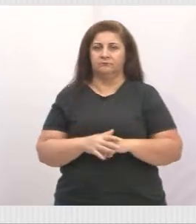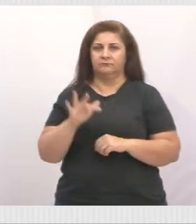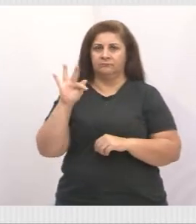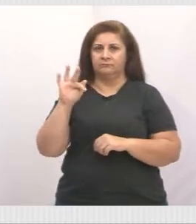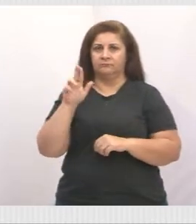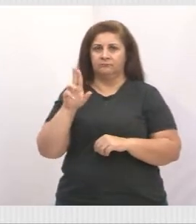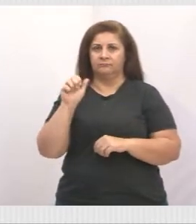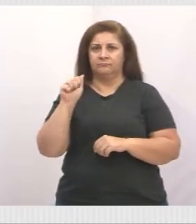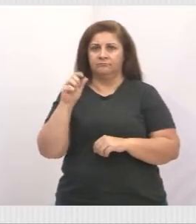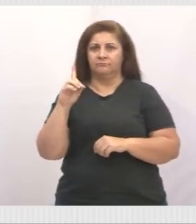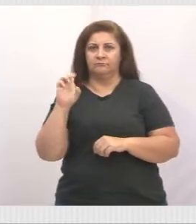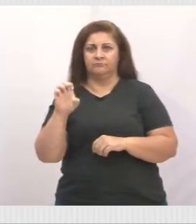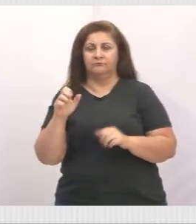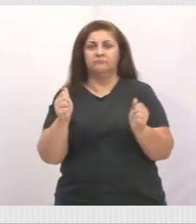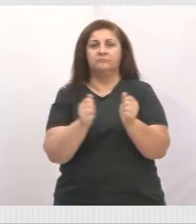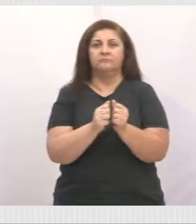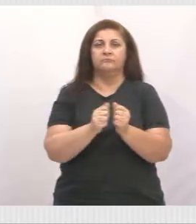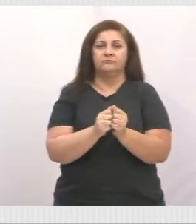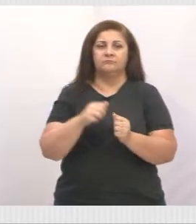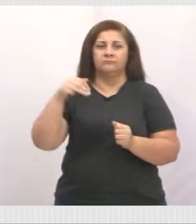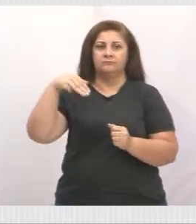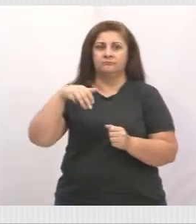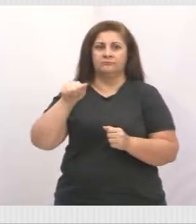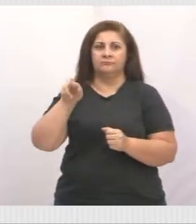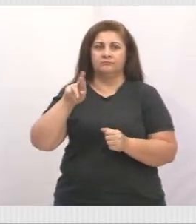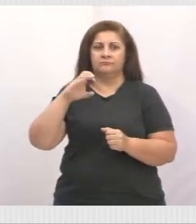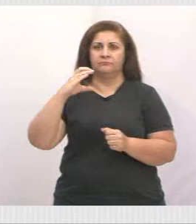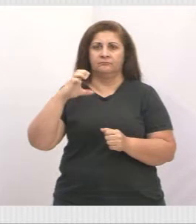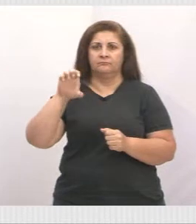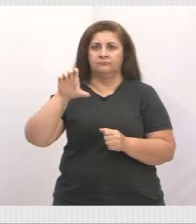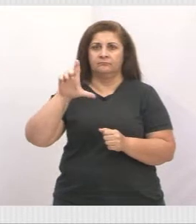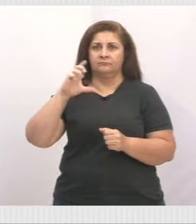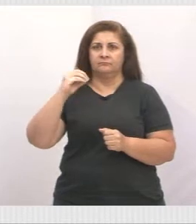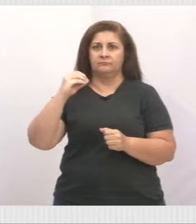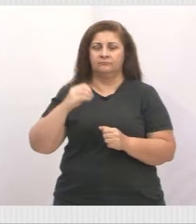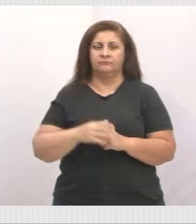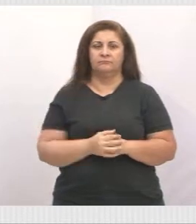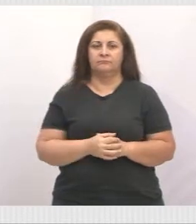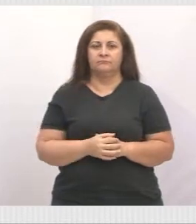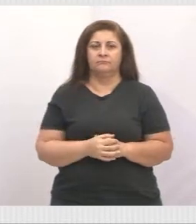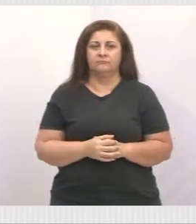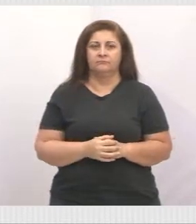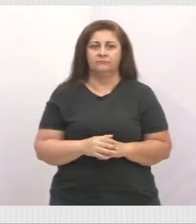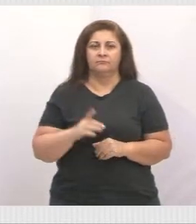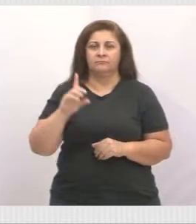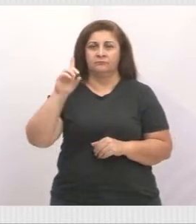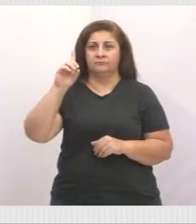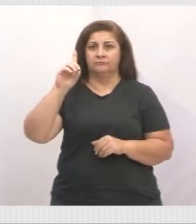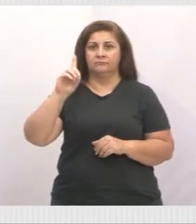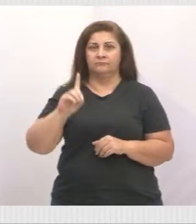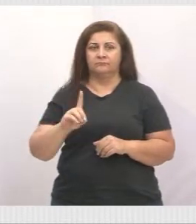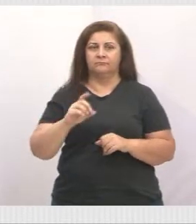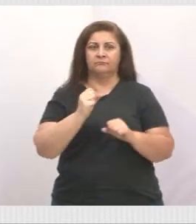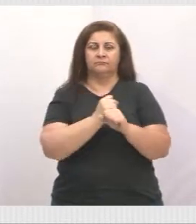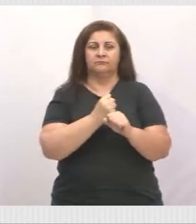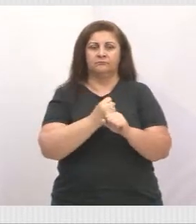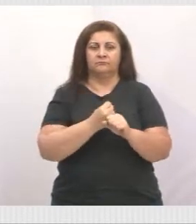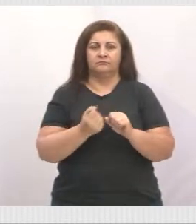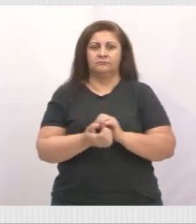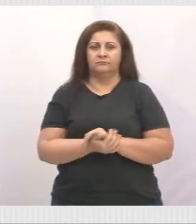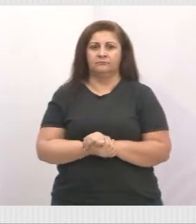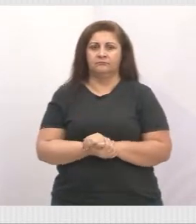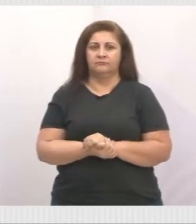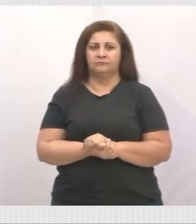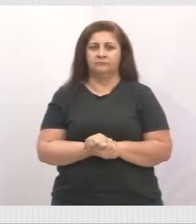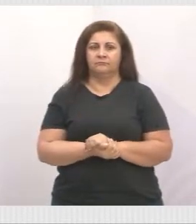junto com o nosso amigo Marcelo Fortes, tá? Que é o nosso diretor-geral da infraestrutura, e